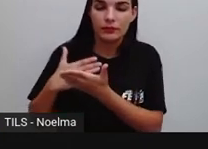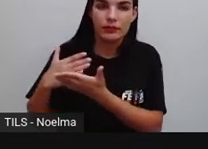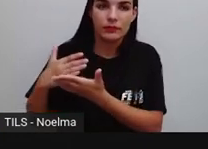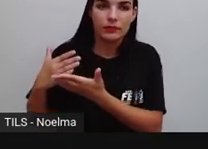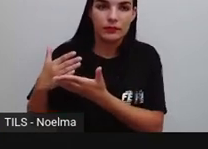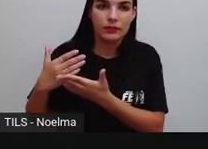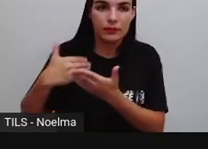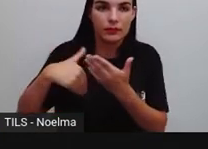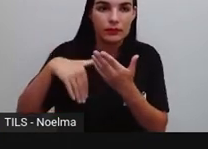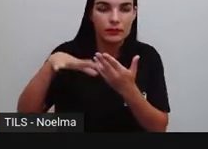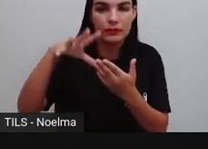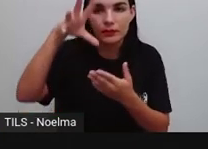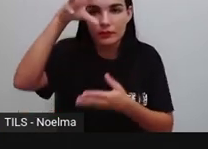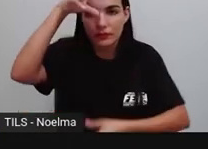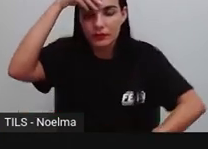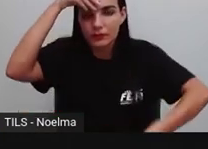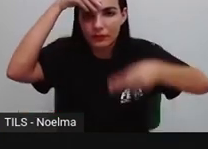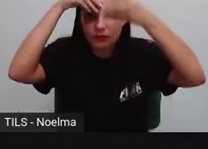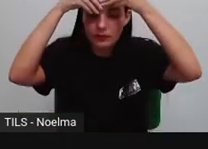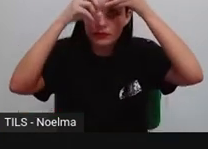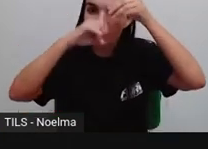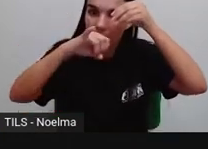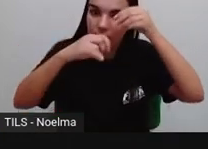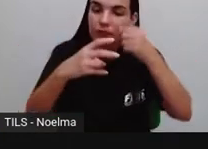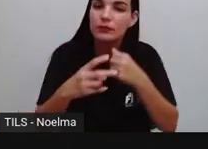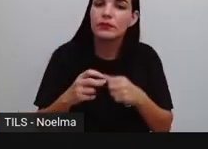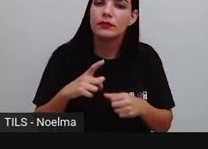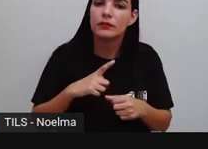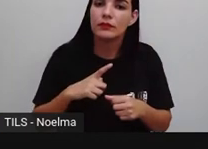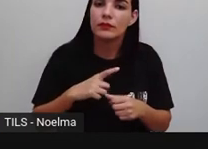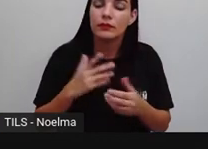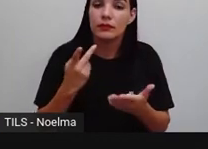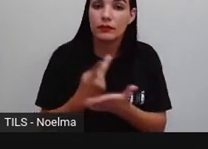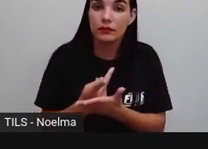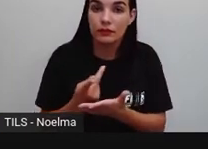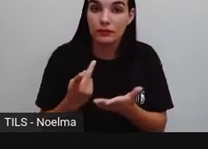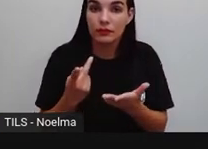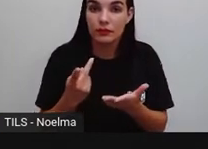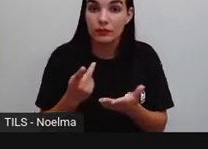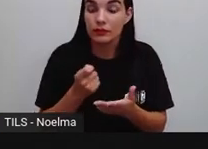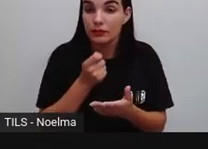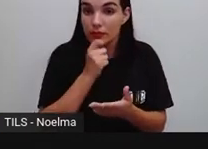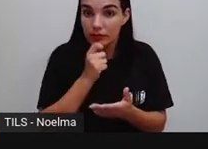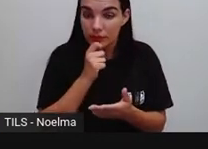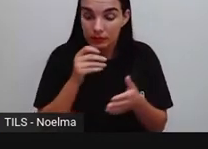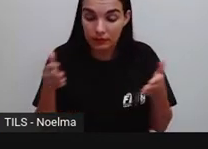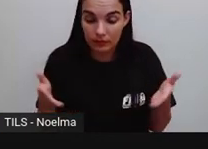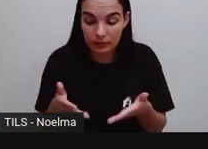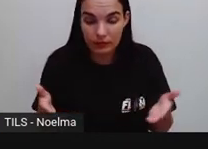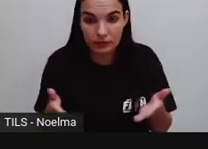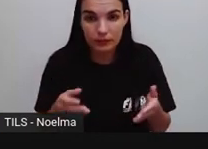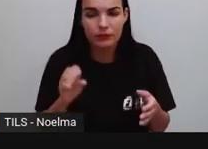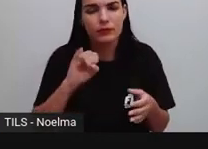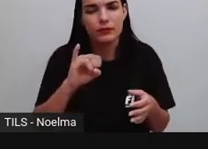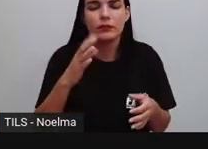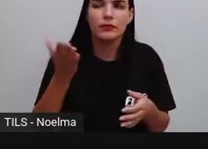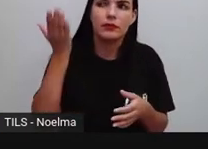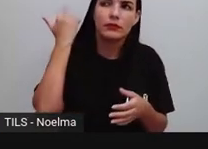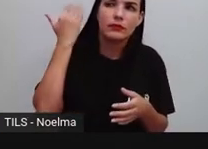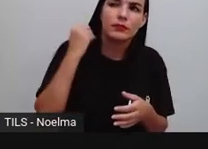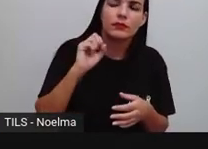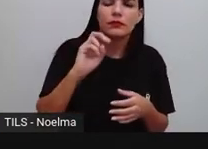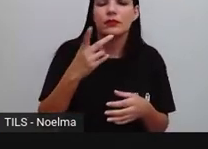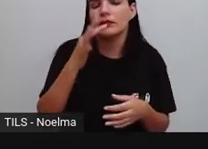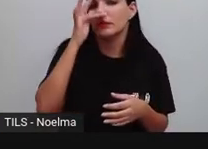poder compreender se se trata aí de algo que aconteceu, algo que está acontecendo ou algo que